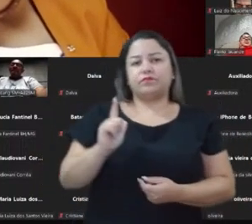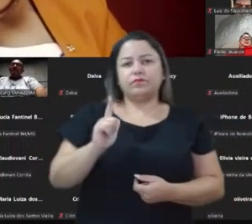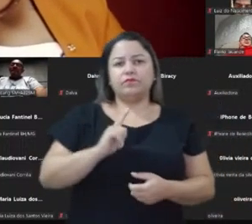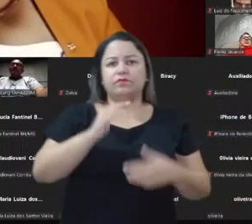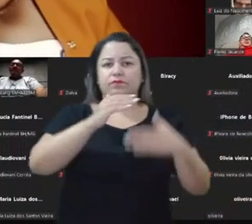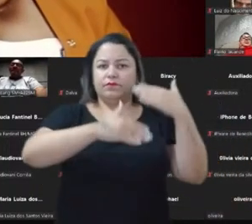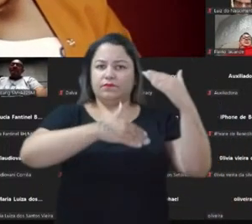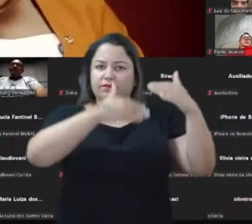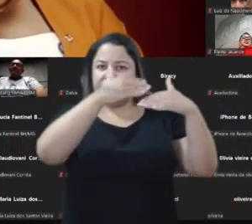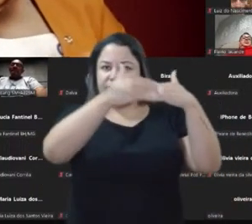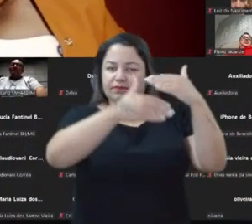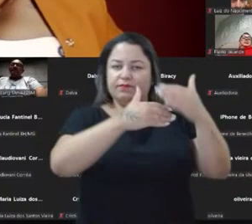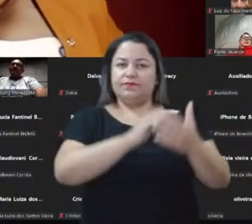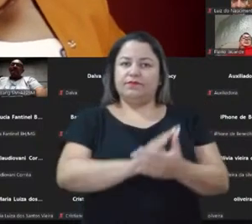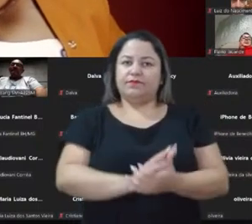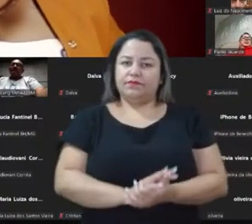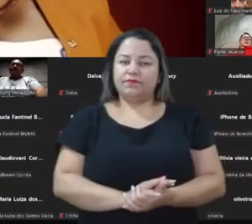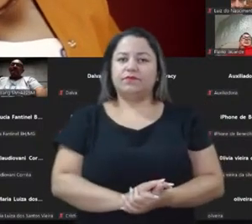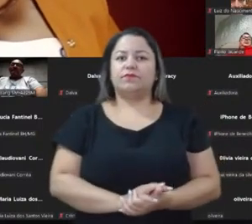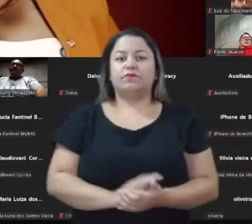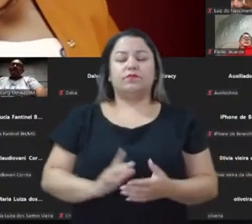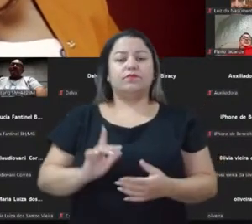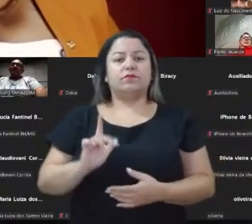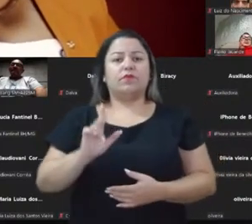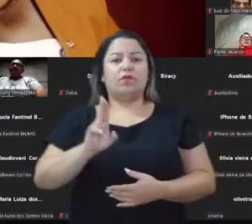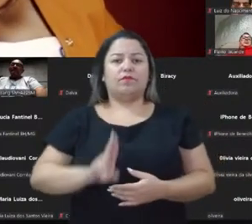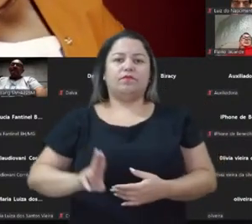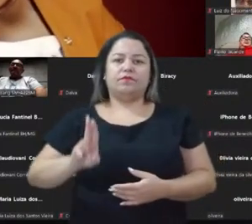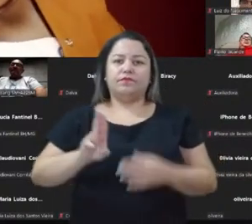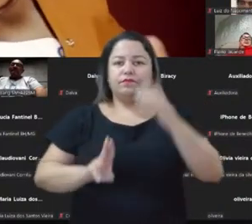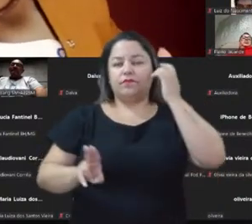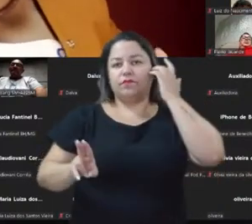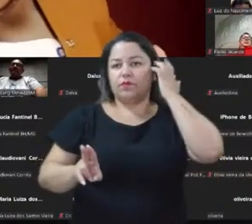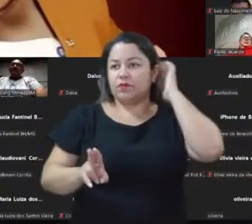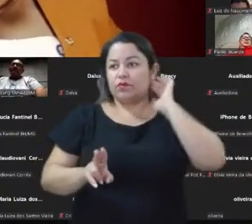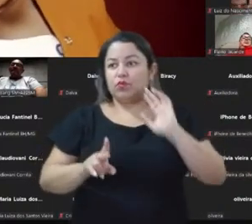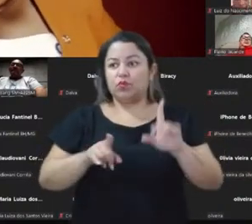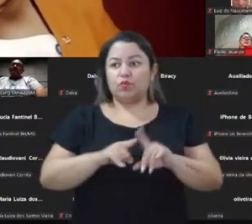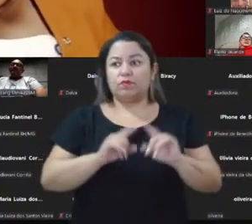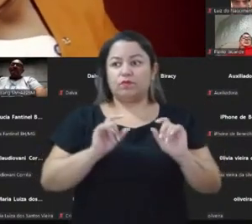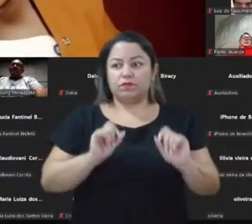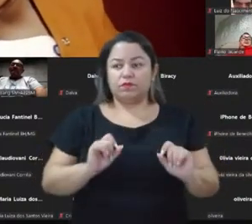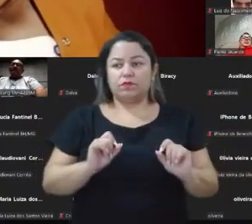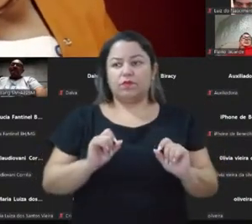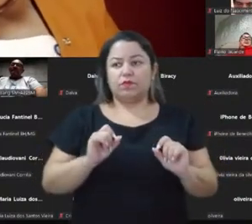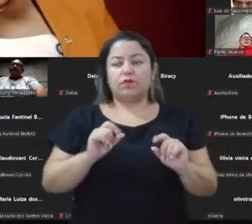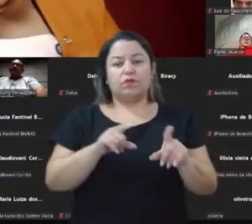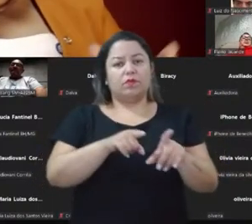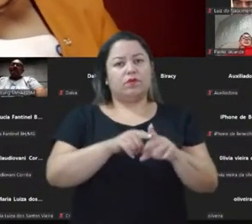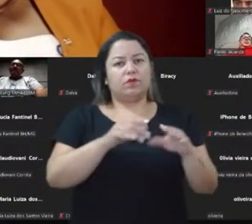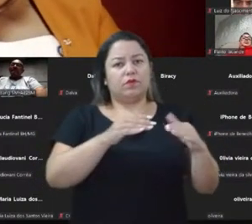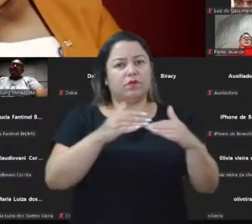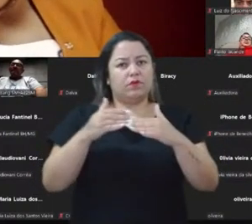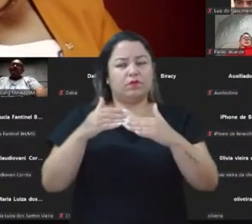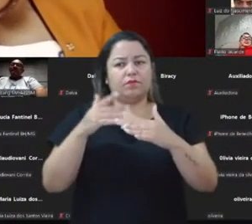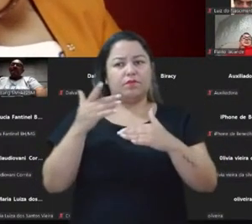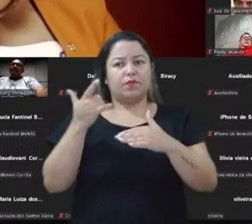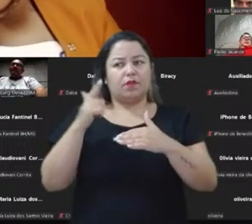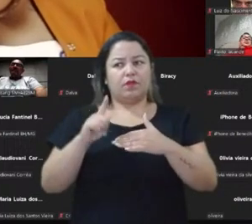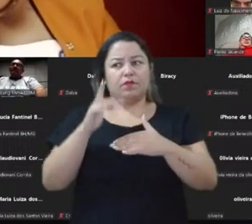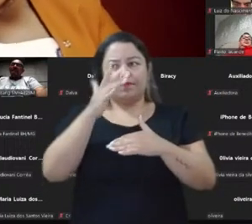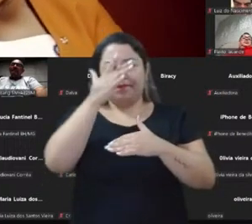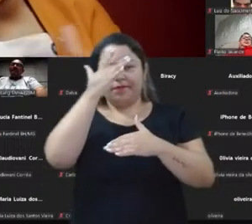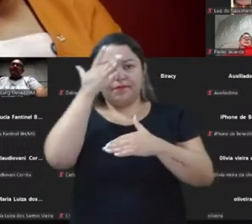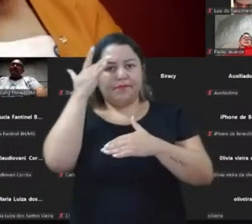crescimento. O que muitos estão utilizando também é esse discurso de massas em contraponto àquele discurso